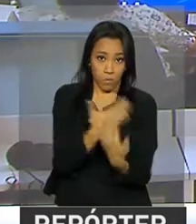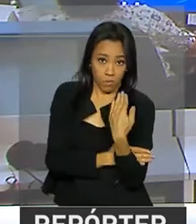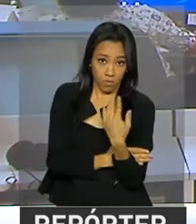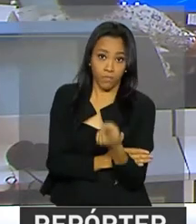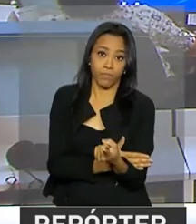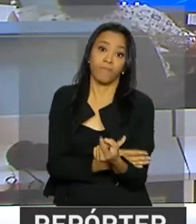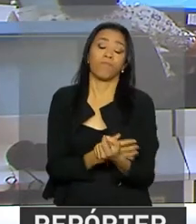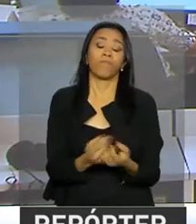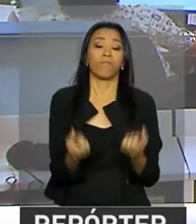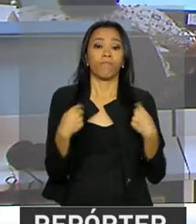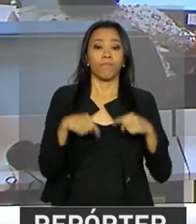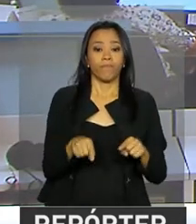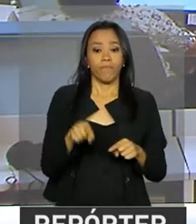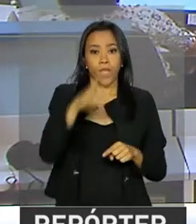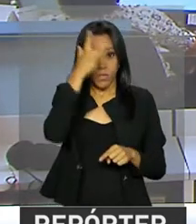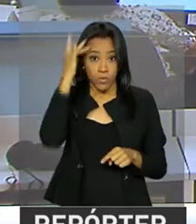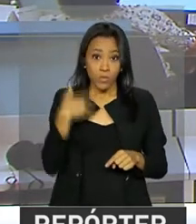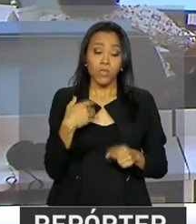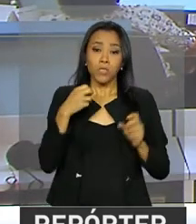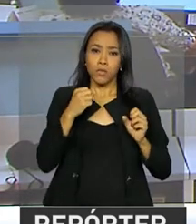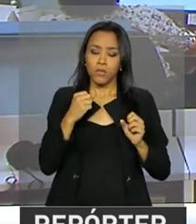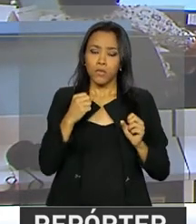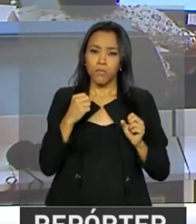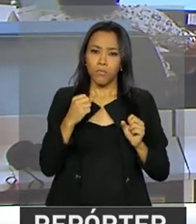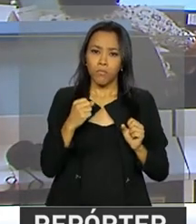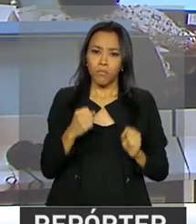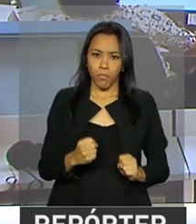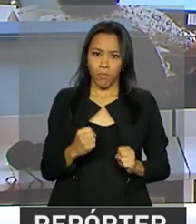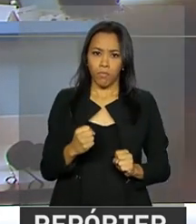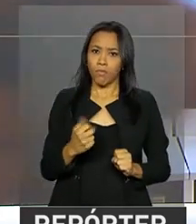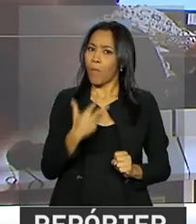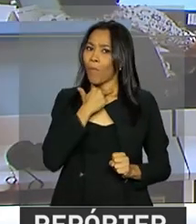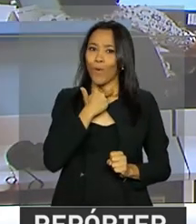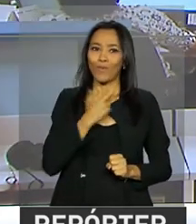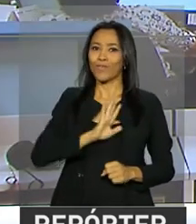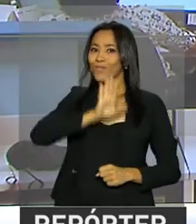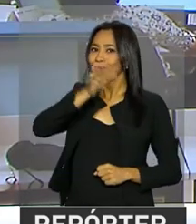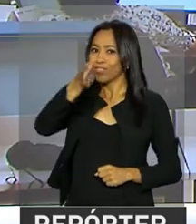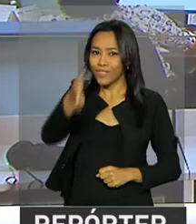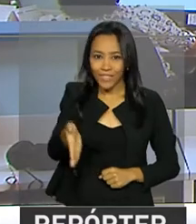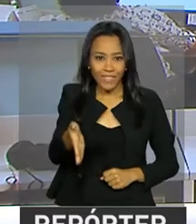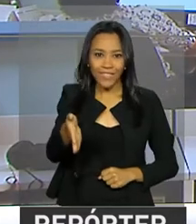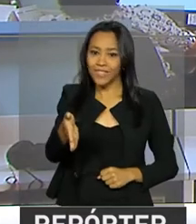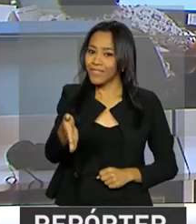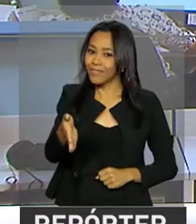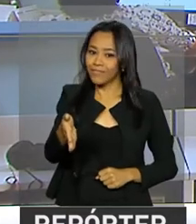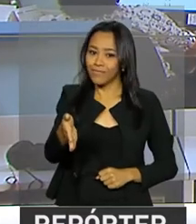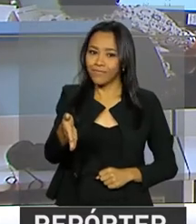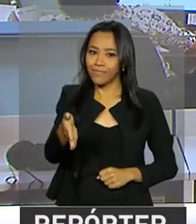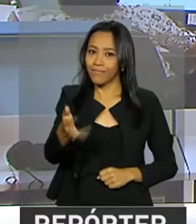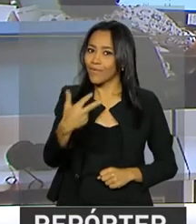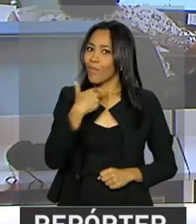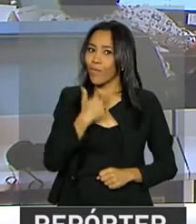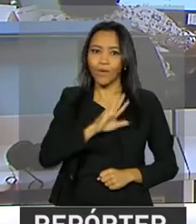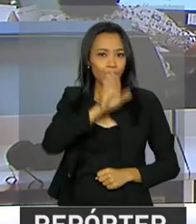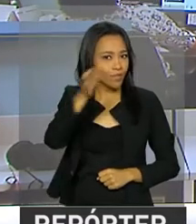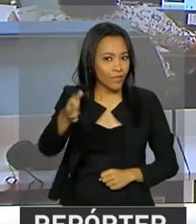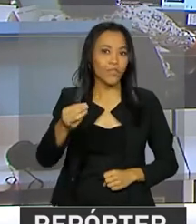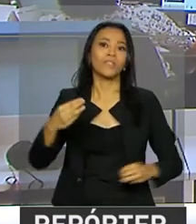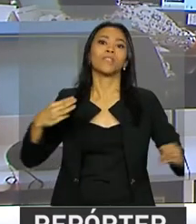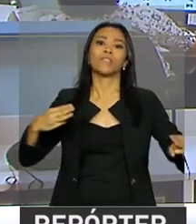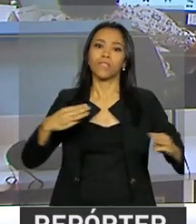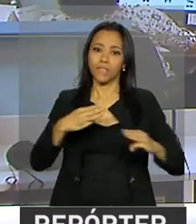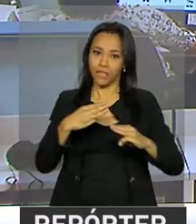Olha, as pessoas que podem sacar pessoalmente o FGTS nas agências, as pessoas que não podem sacar pessoalmente